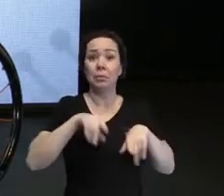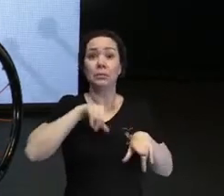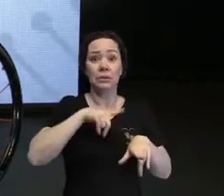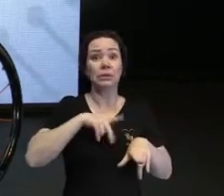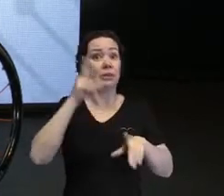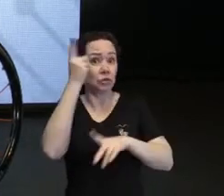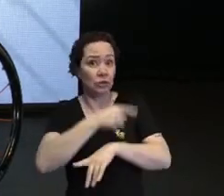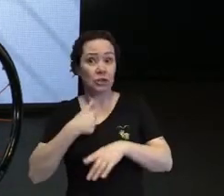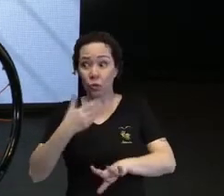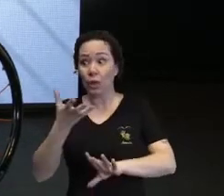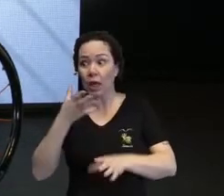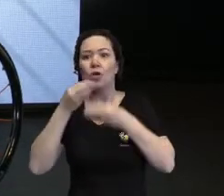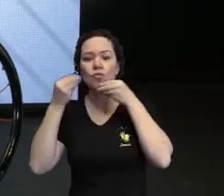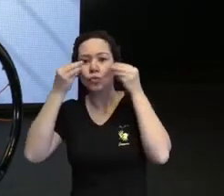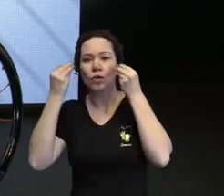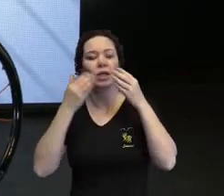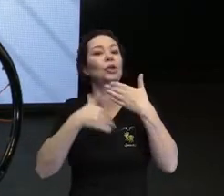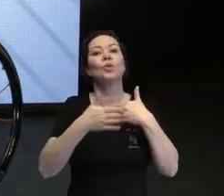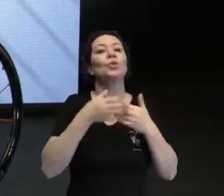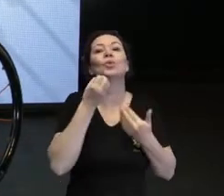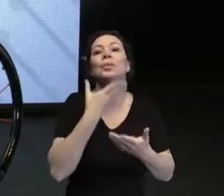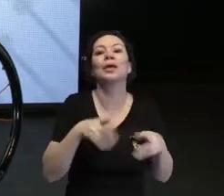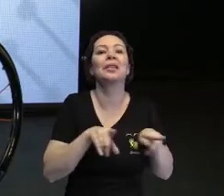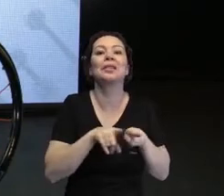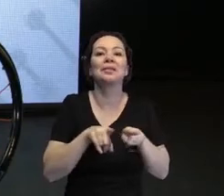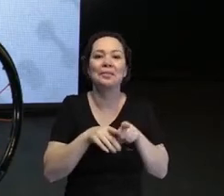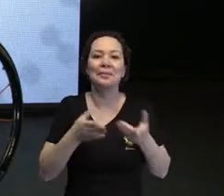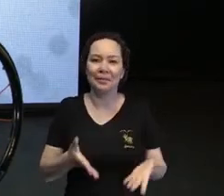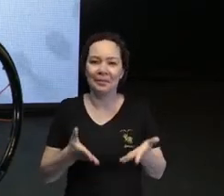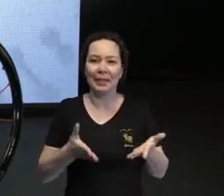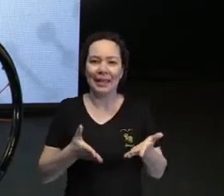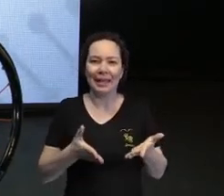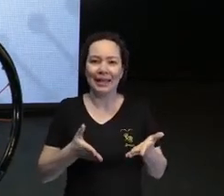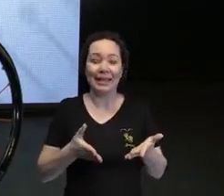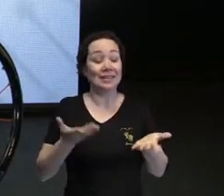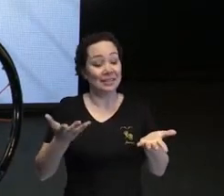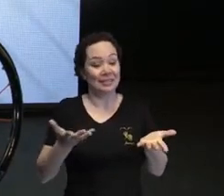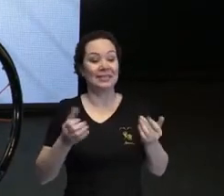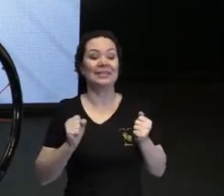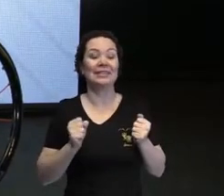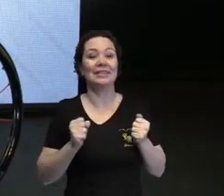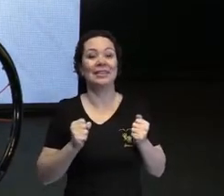eu estou afim, e tudo bem. E aí, cabe também a nós, né?